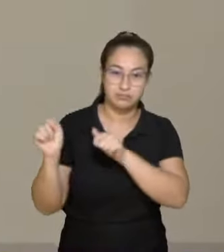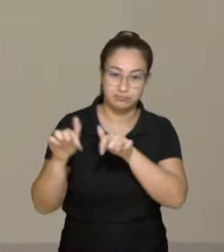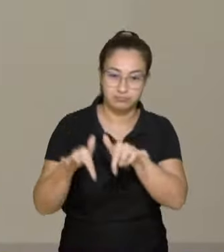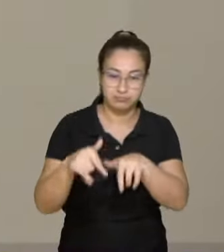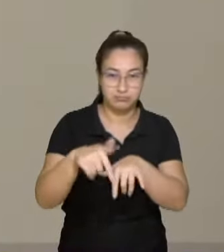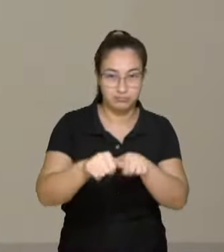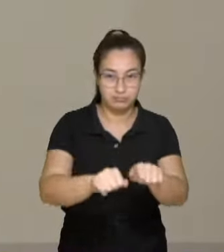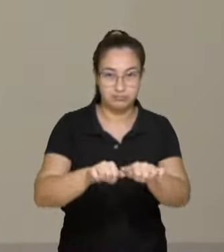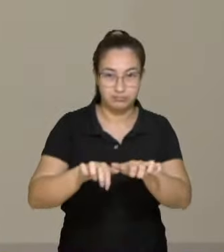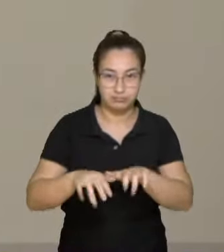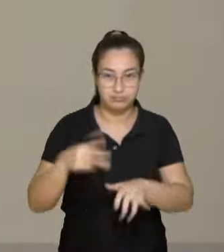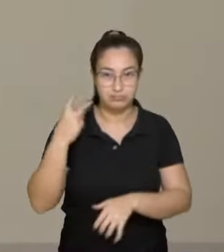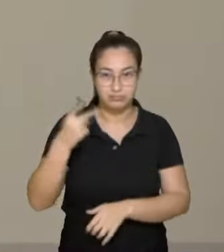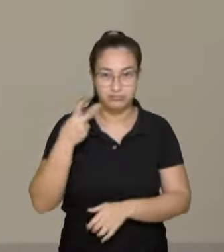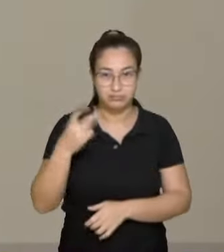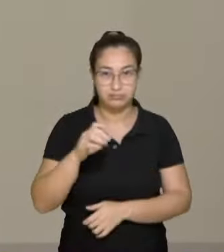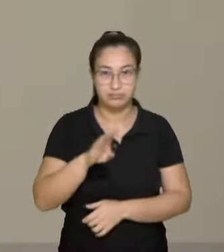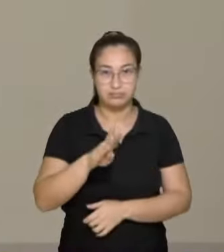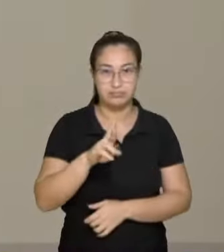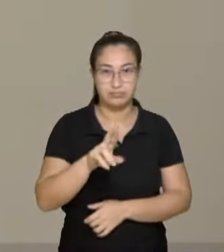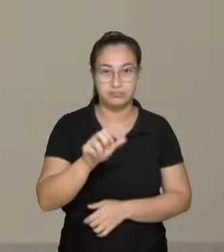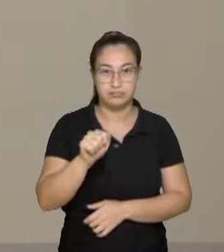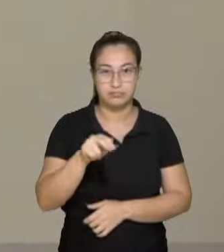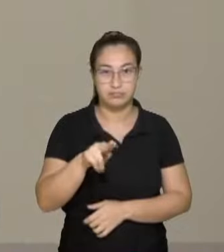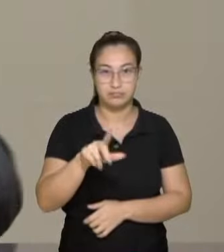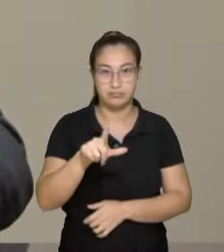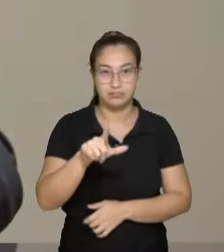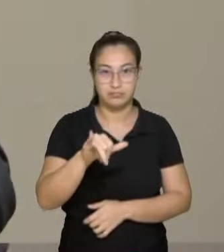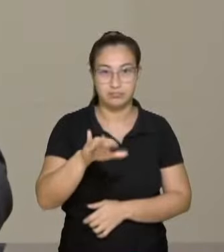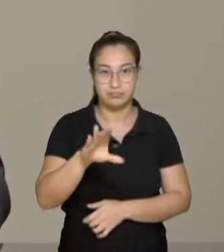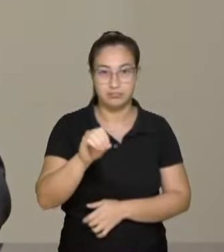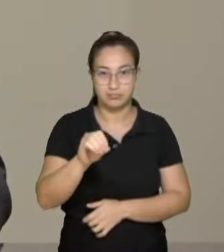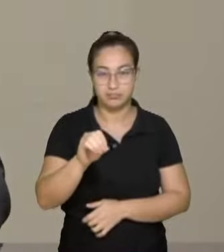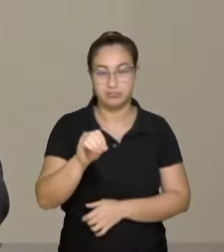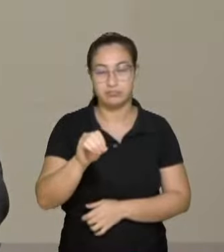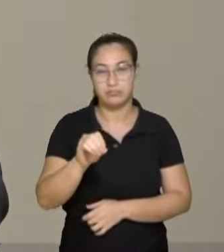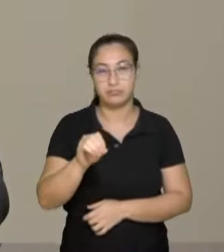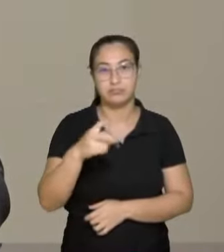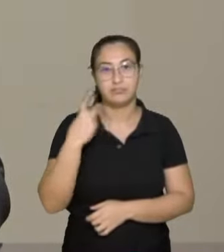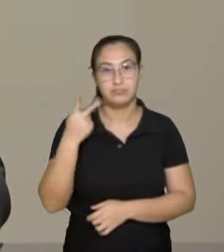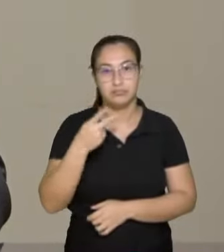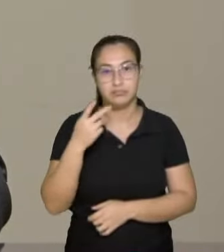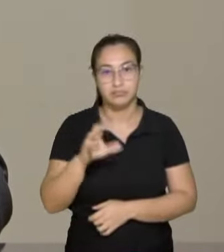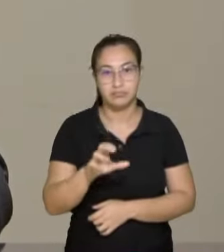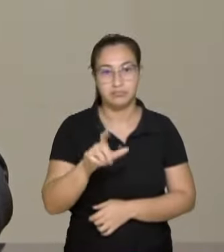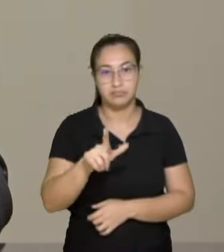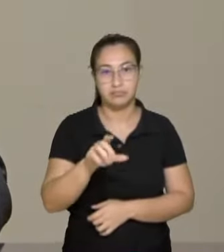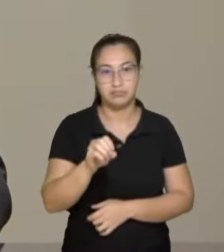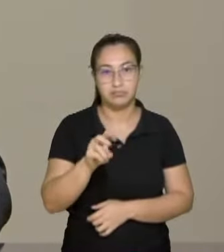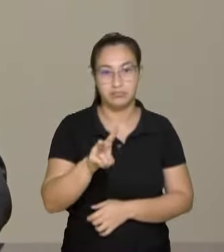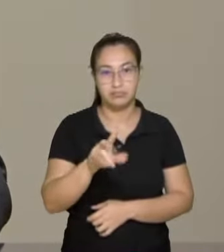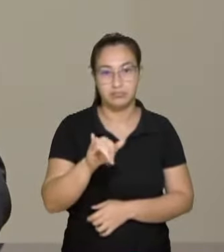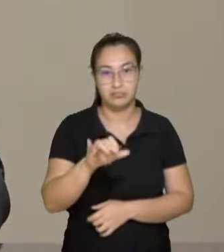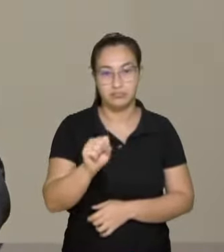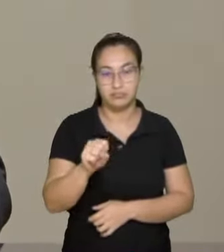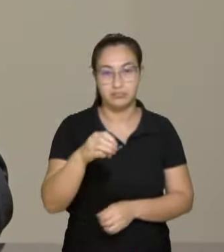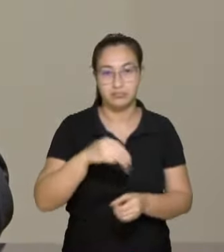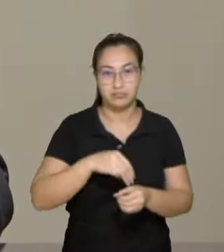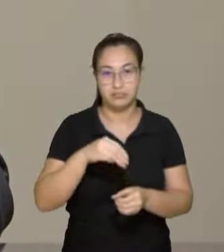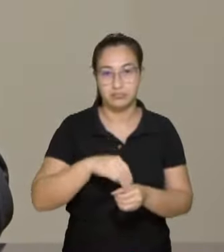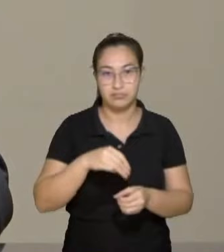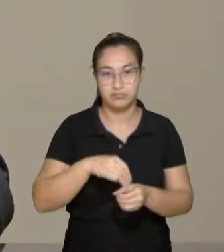o vereador Braulio Casagrande, o vereador Clóvis Comunelo, do município de